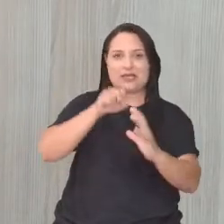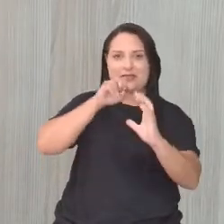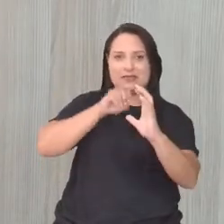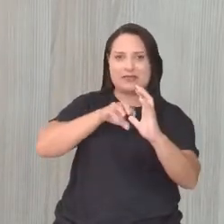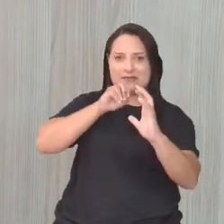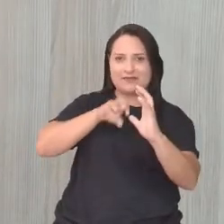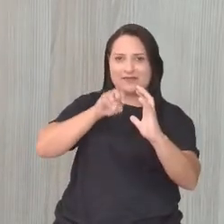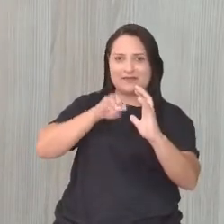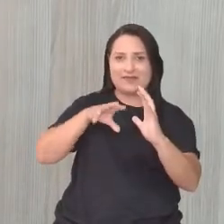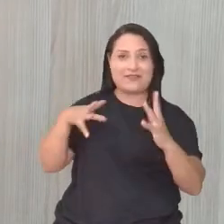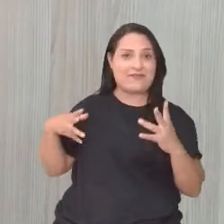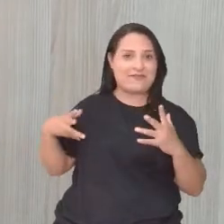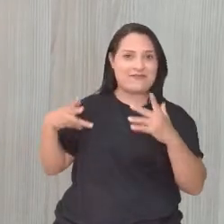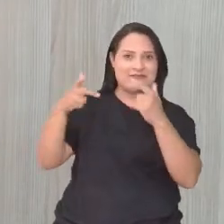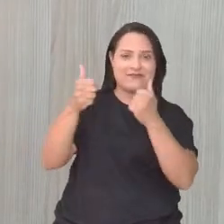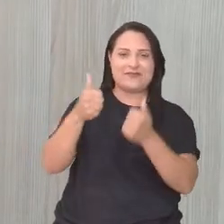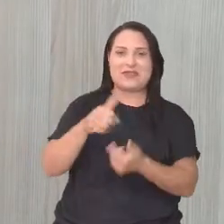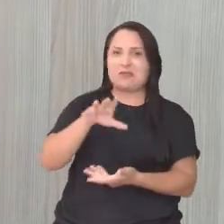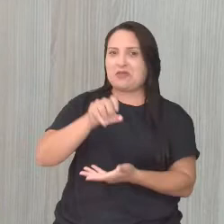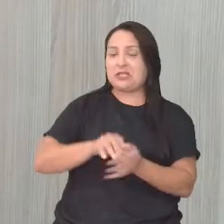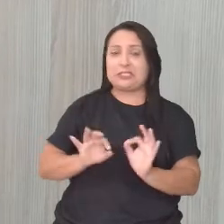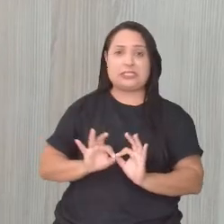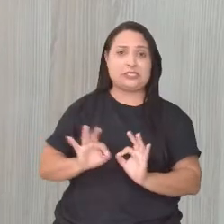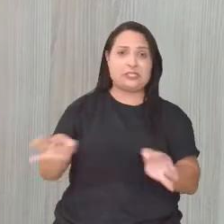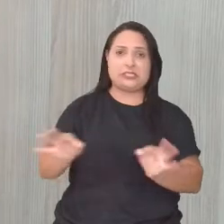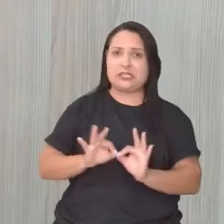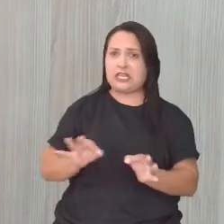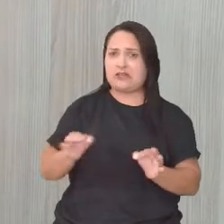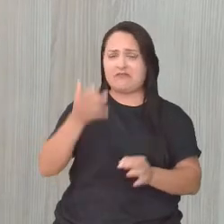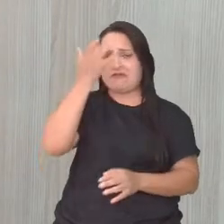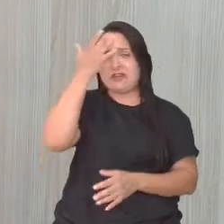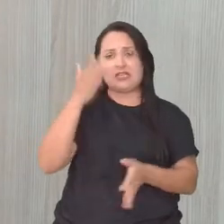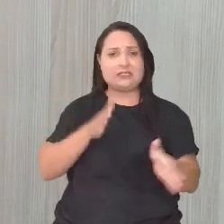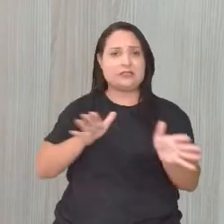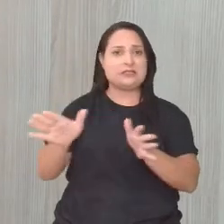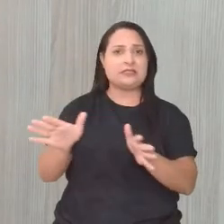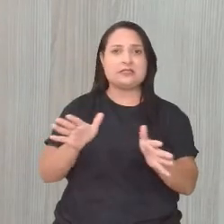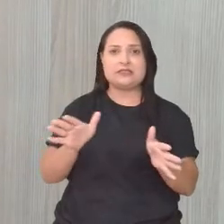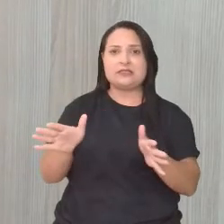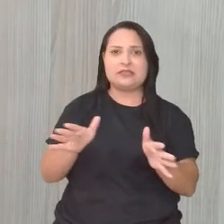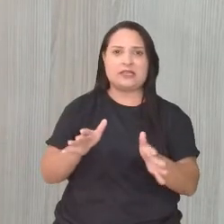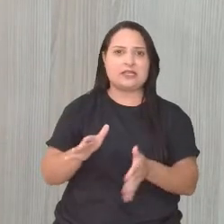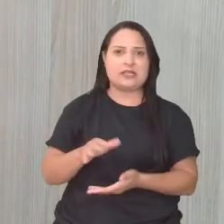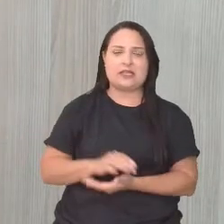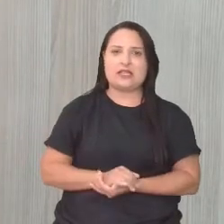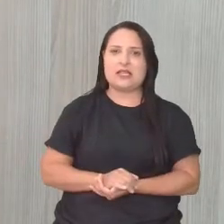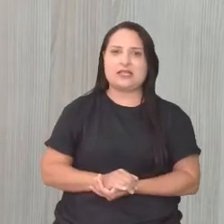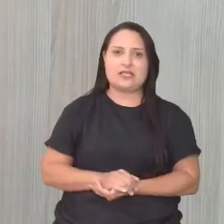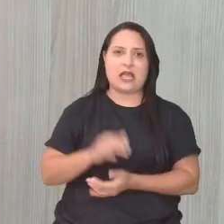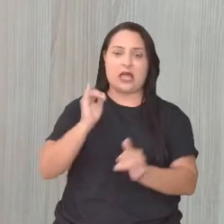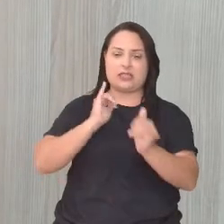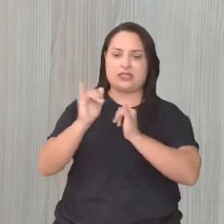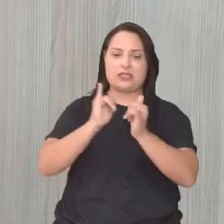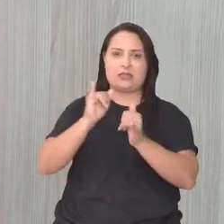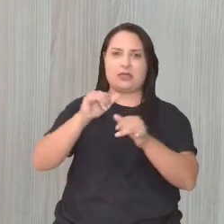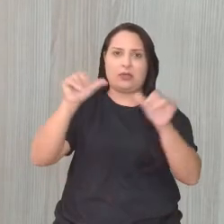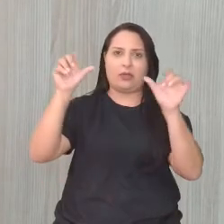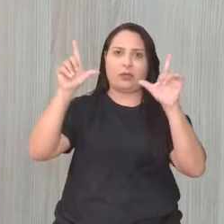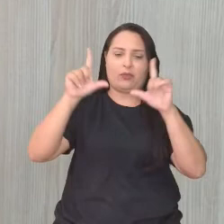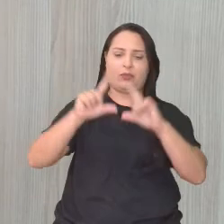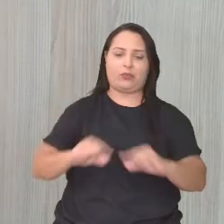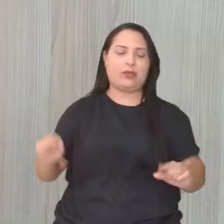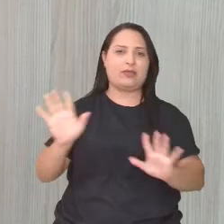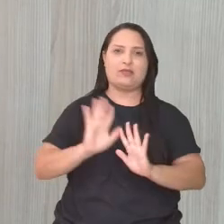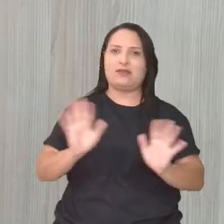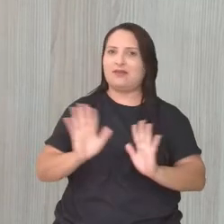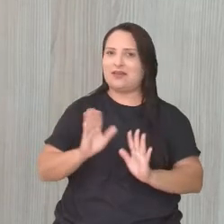aplicativo fantástico, plataforma simples, fácil, acessível, não vai consumir o seu pacote de dados aí do seu celular, pode assistir